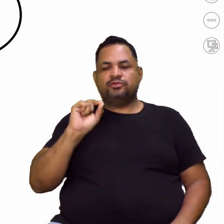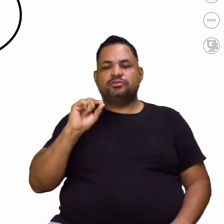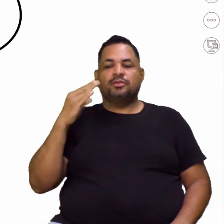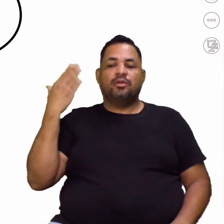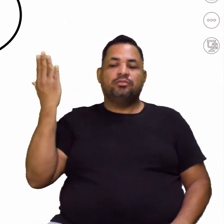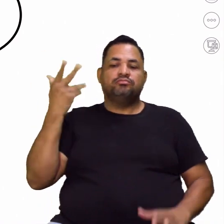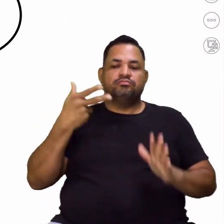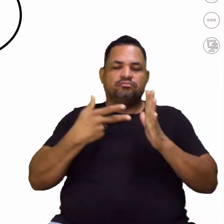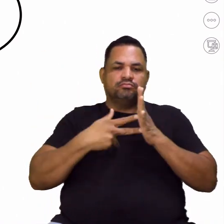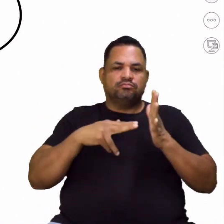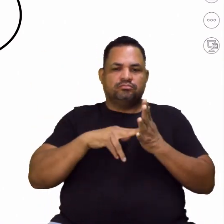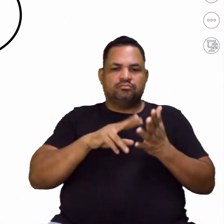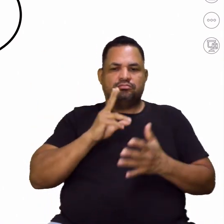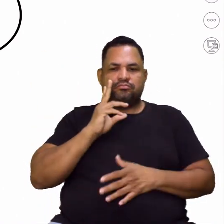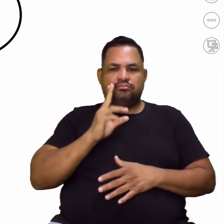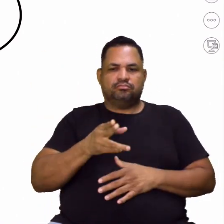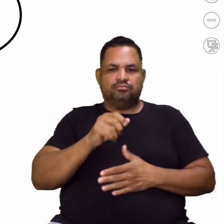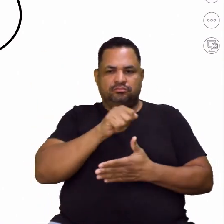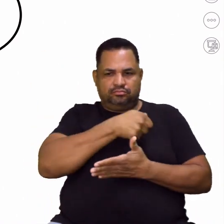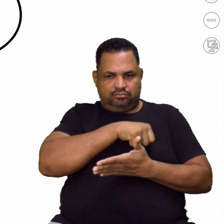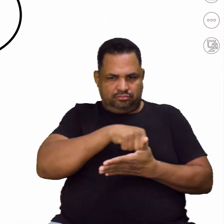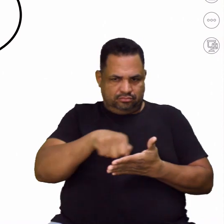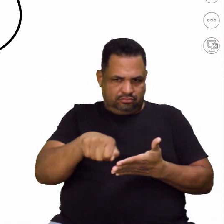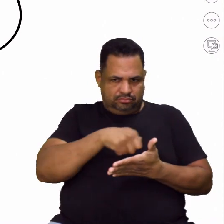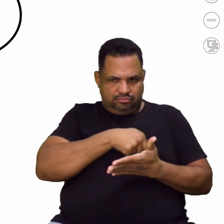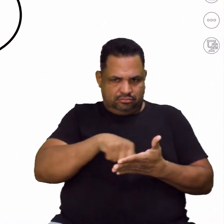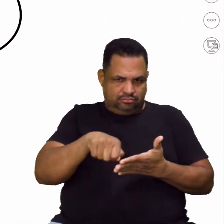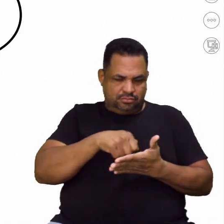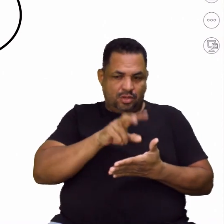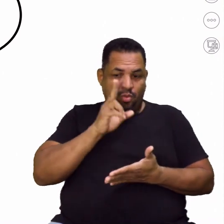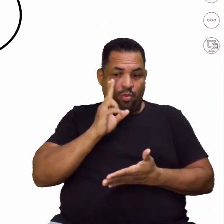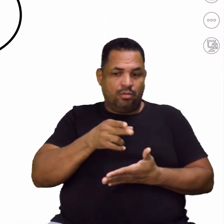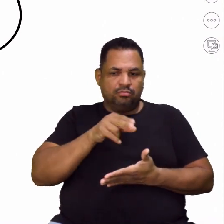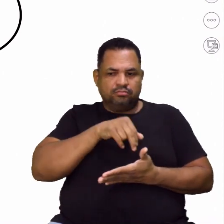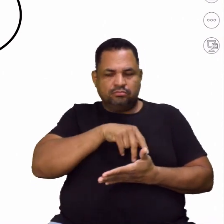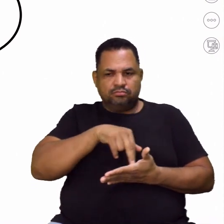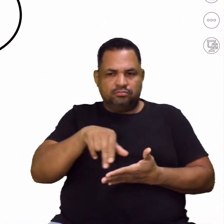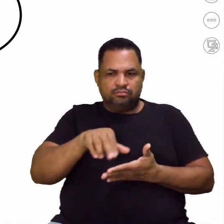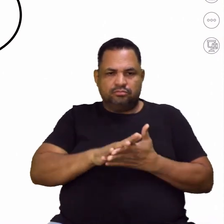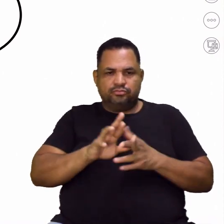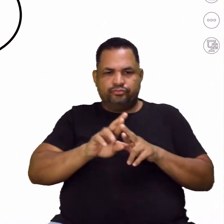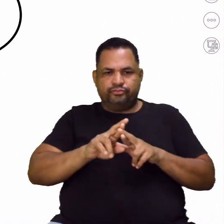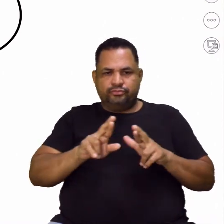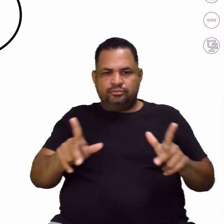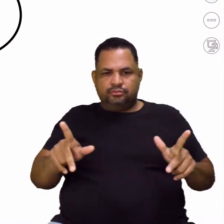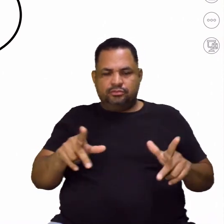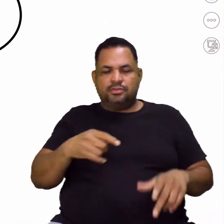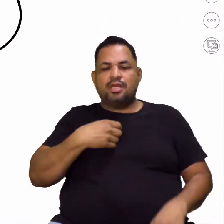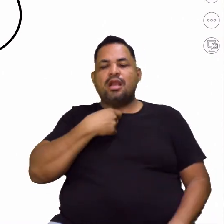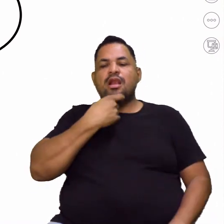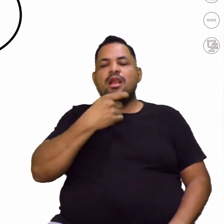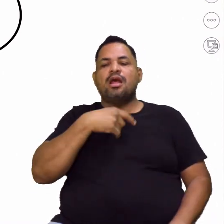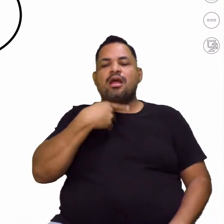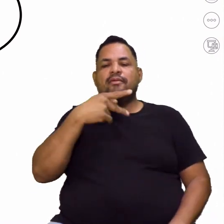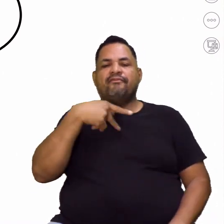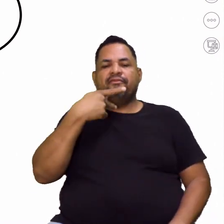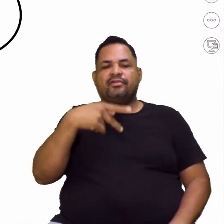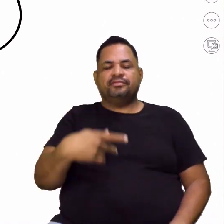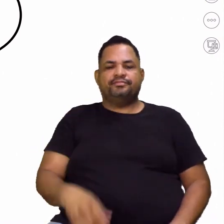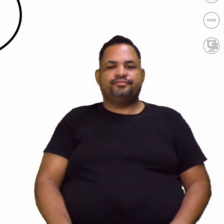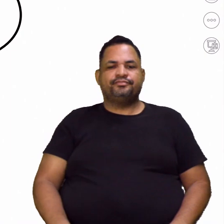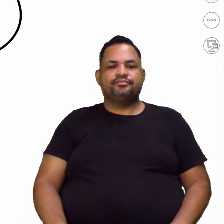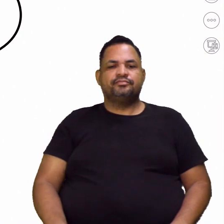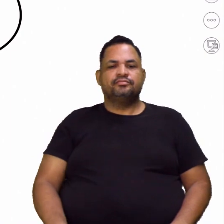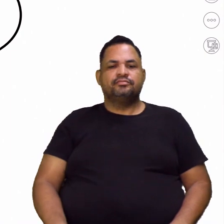dizer, ó. Iguais na escrita e diferente no timbre